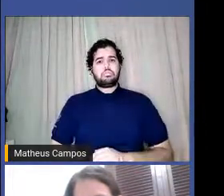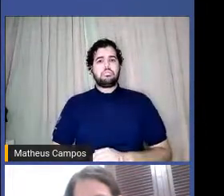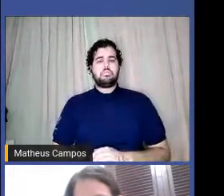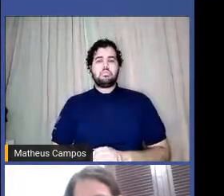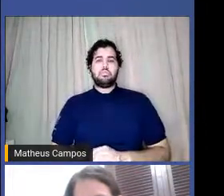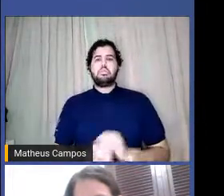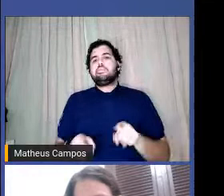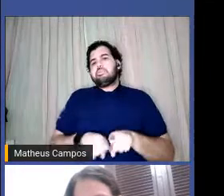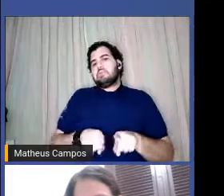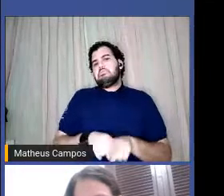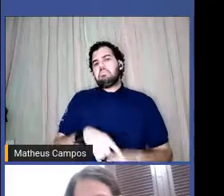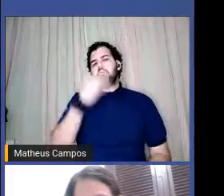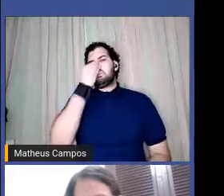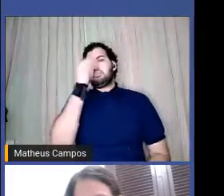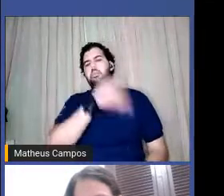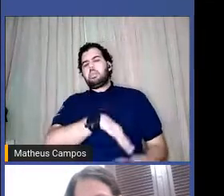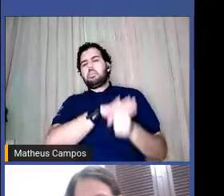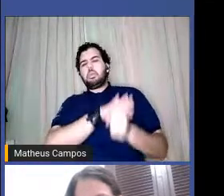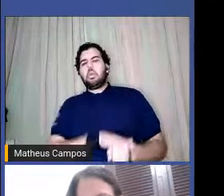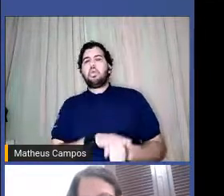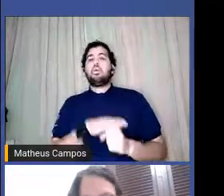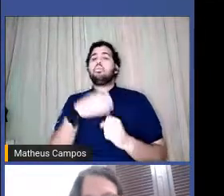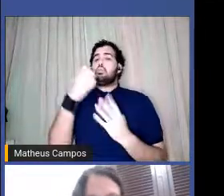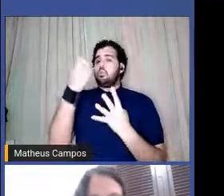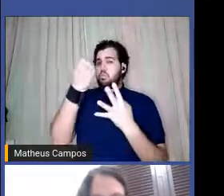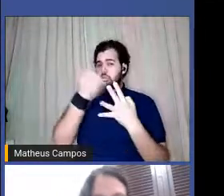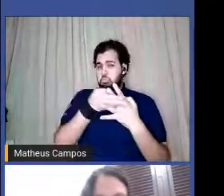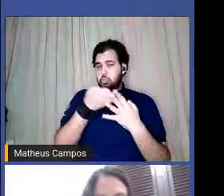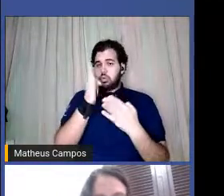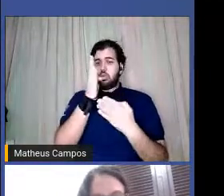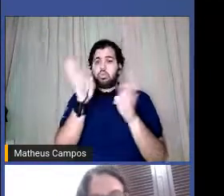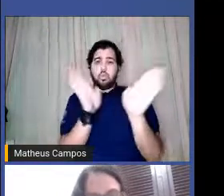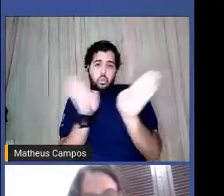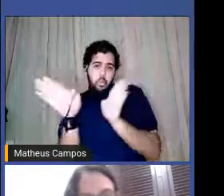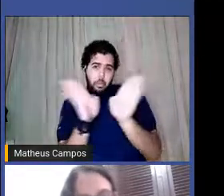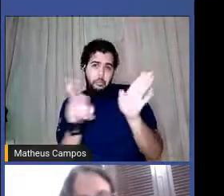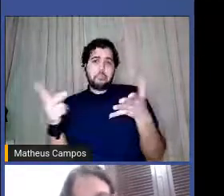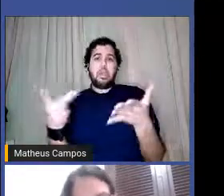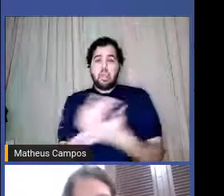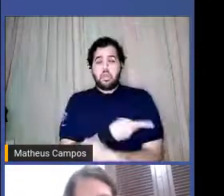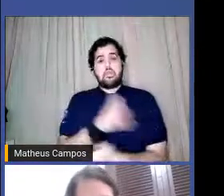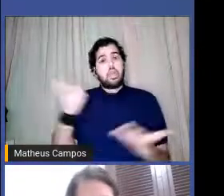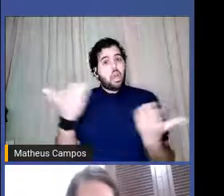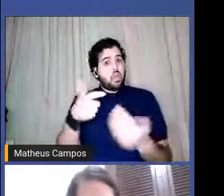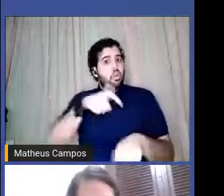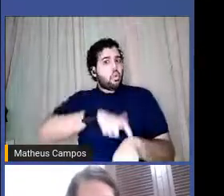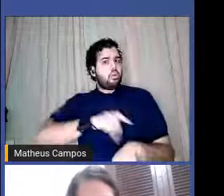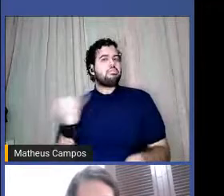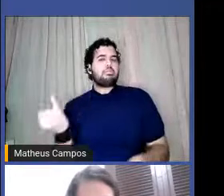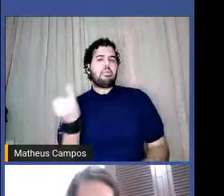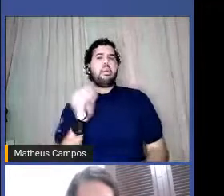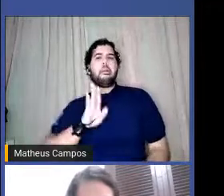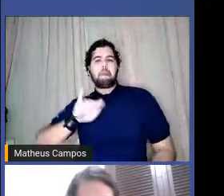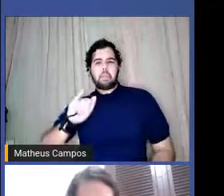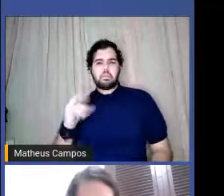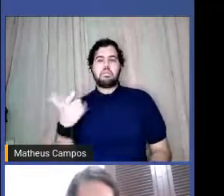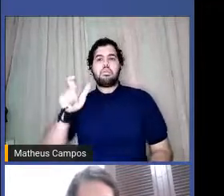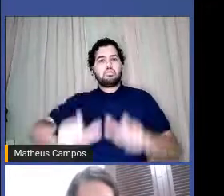invisibilizado, a bissexualidade ela existe, né, e nesse momento eu acho até interessante te falar um tanto disso,